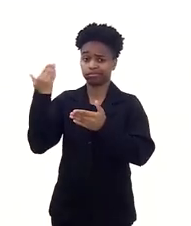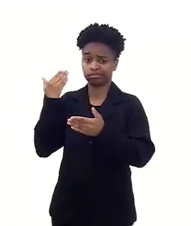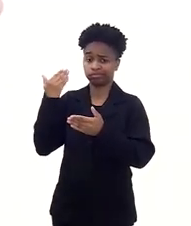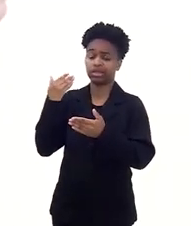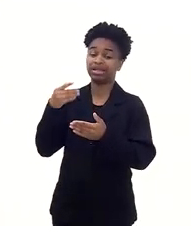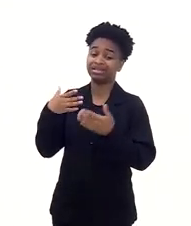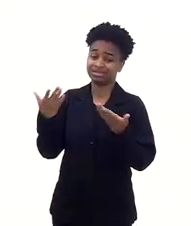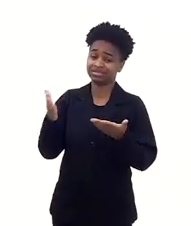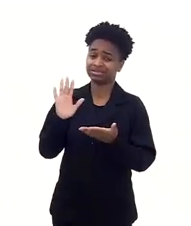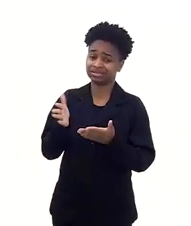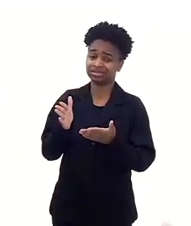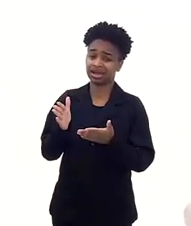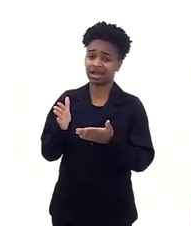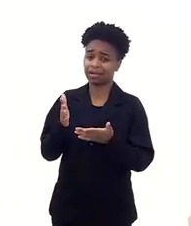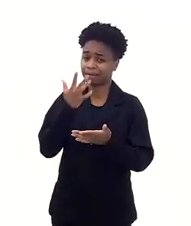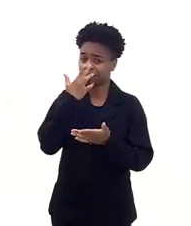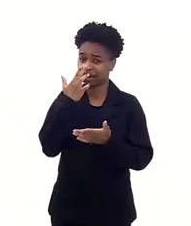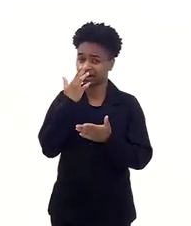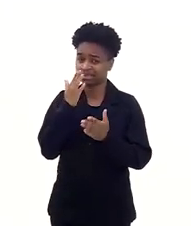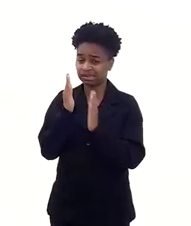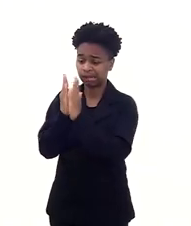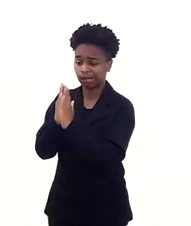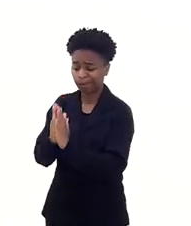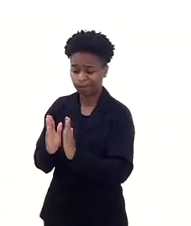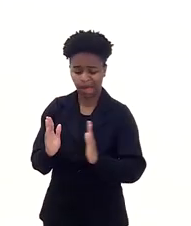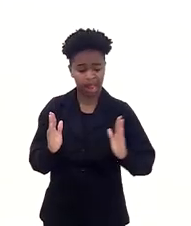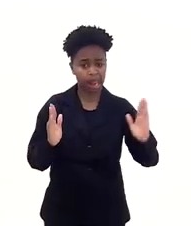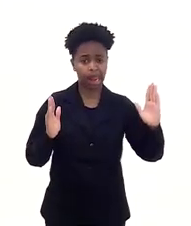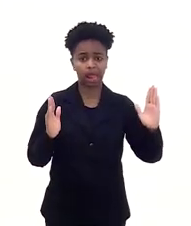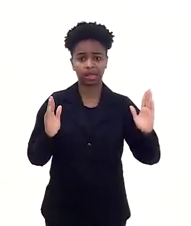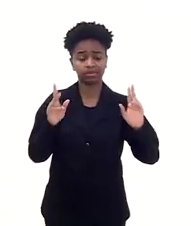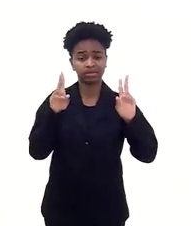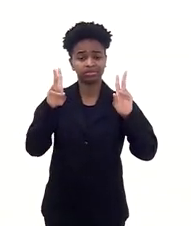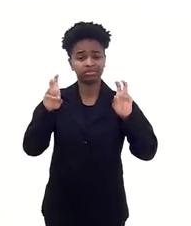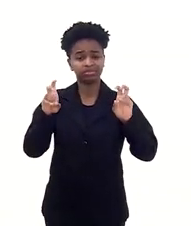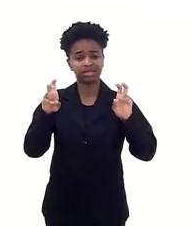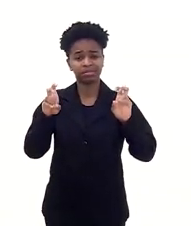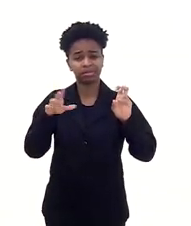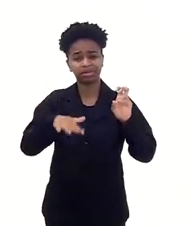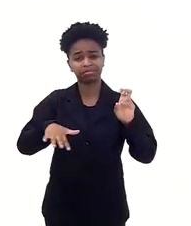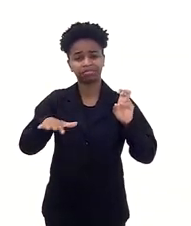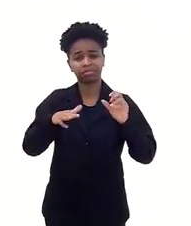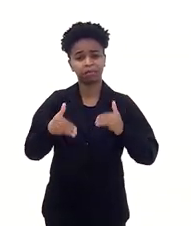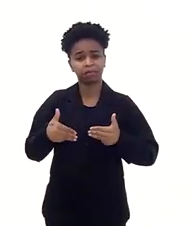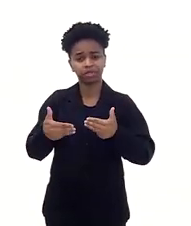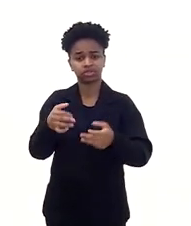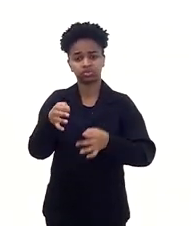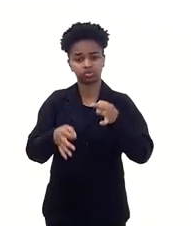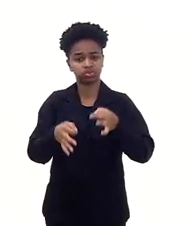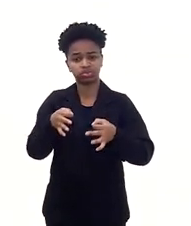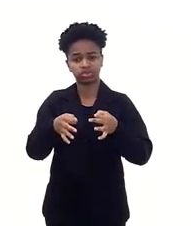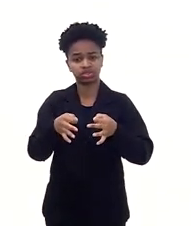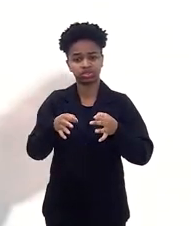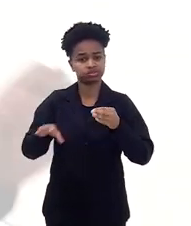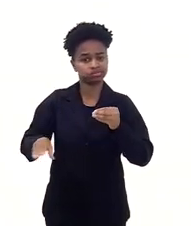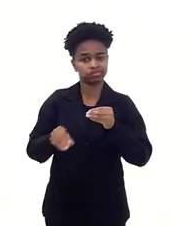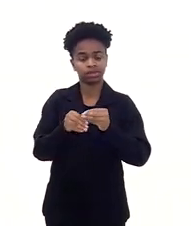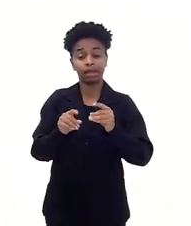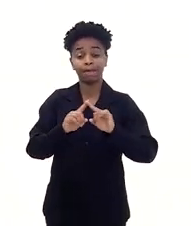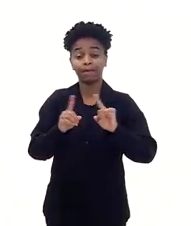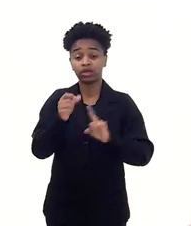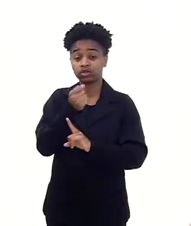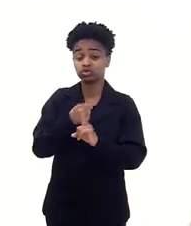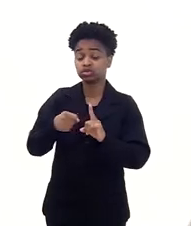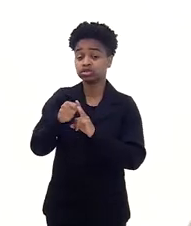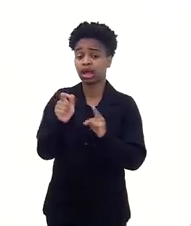um lastro histórico, de 2004 até aqui, desse tema ser tratado no âmbito do Ministério da Justiça. E qual é a crítica